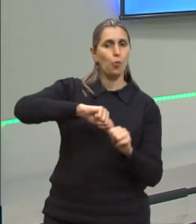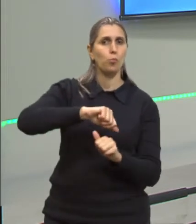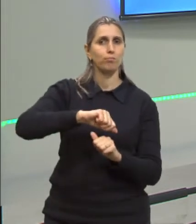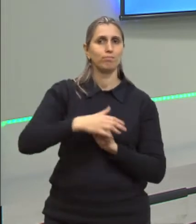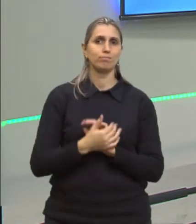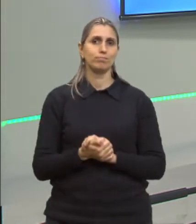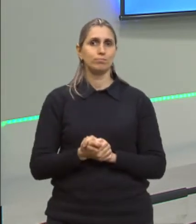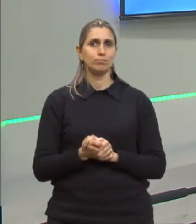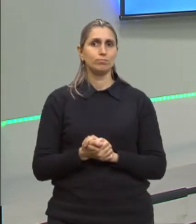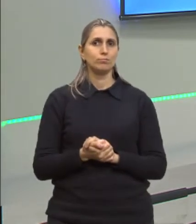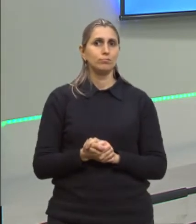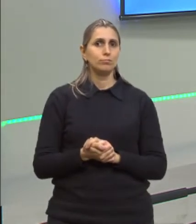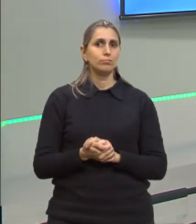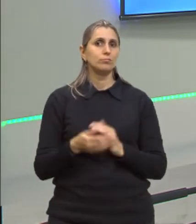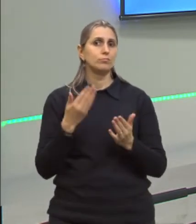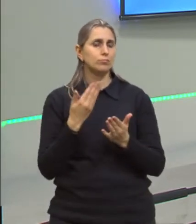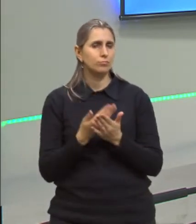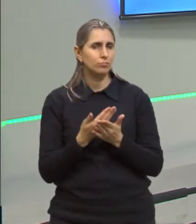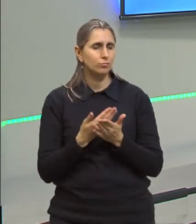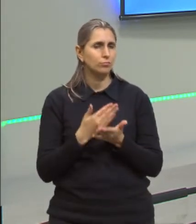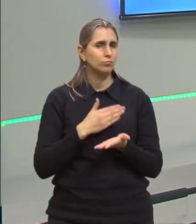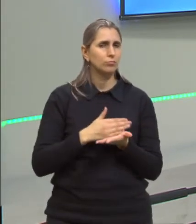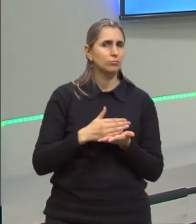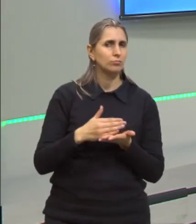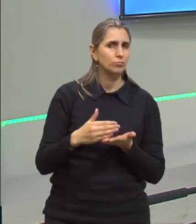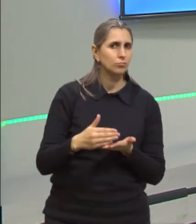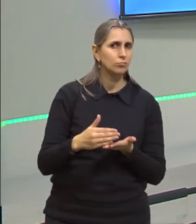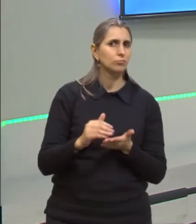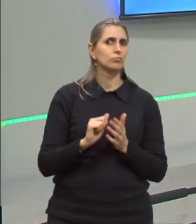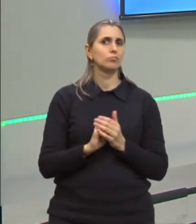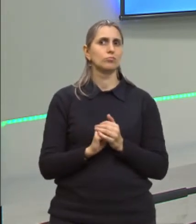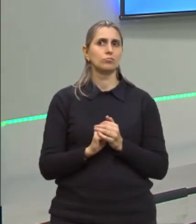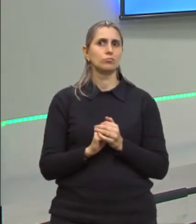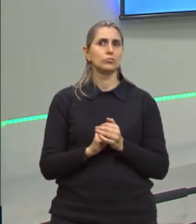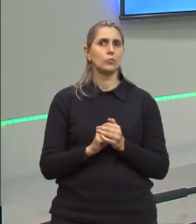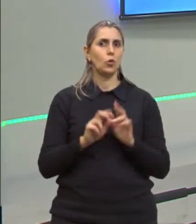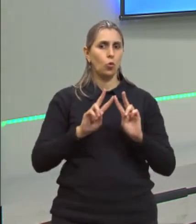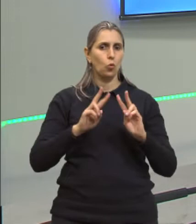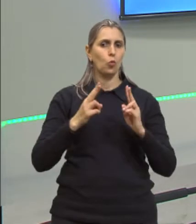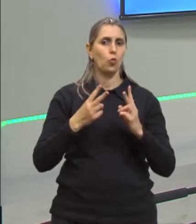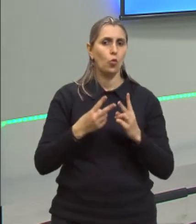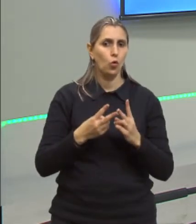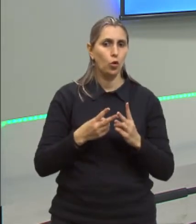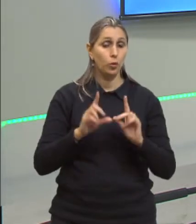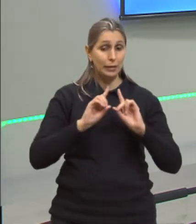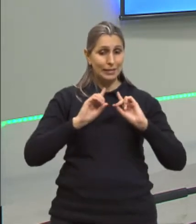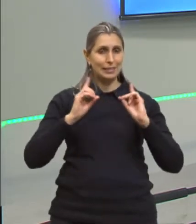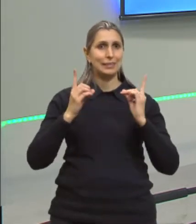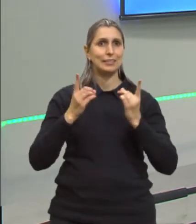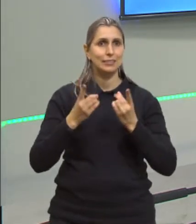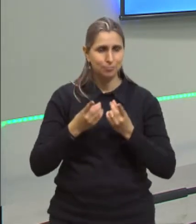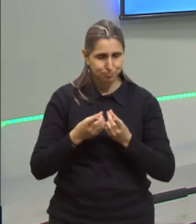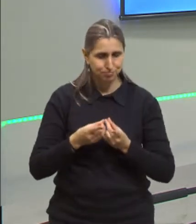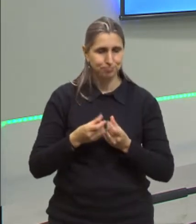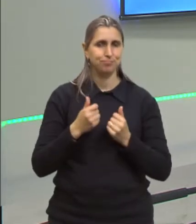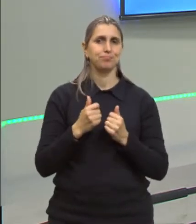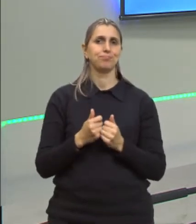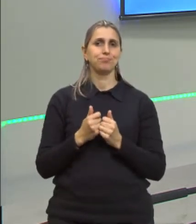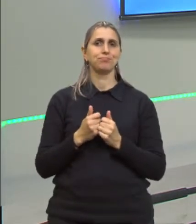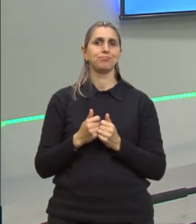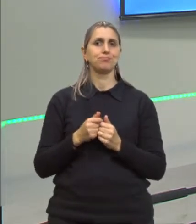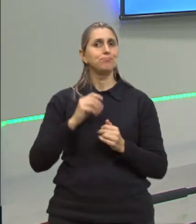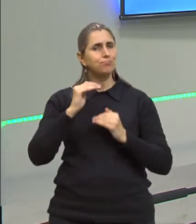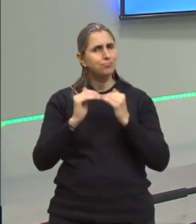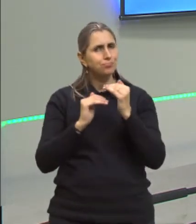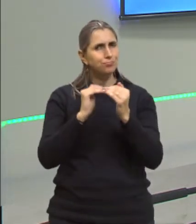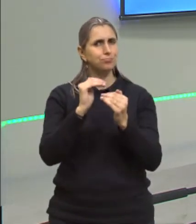si. Nós já trabalhamos com isso lá quando nós trabalhamos com o volume da densidade, certo? Então, nesse